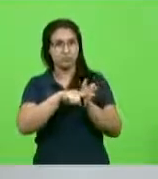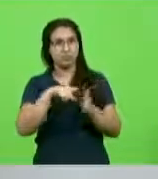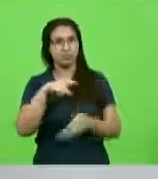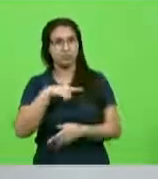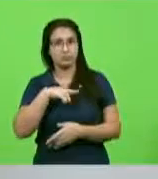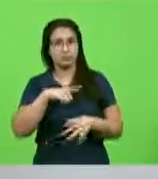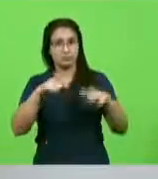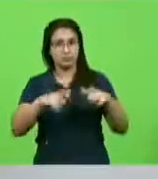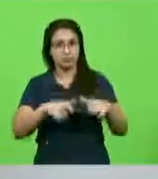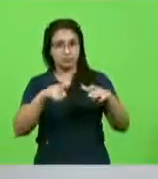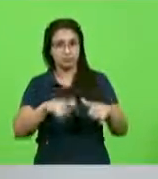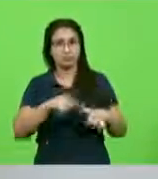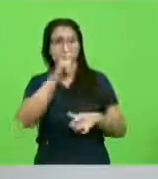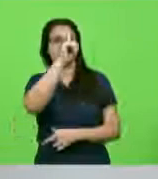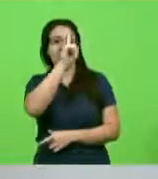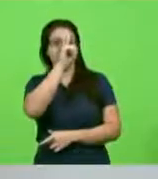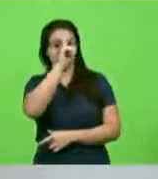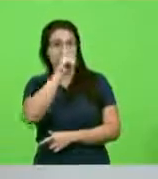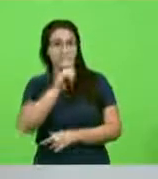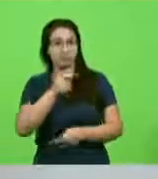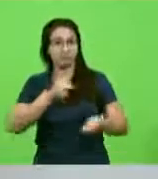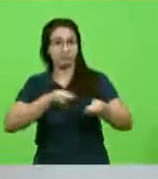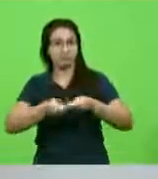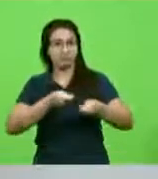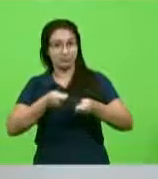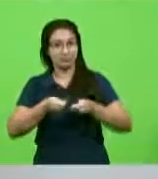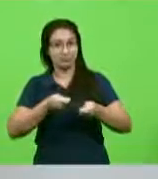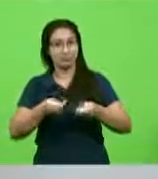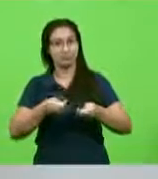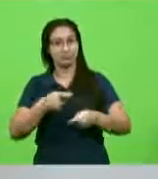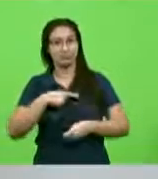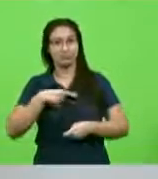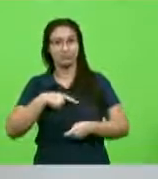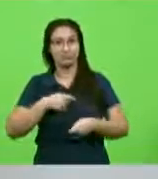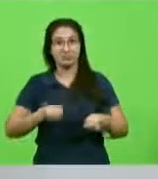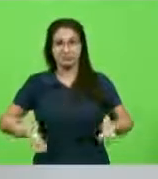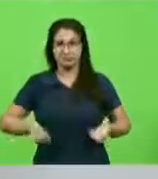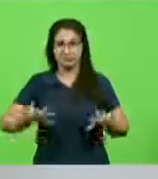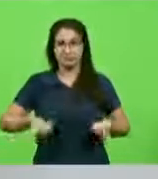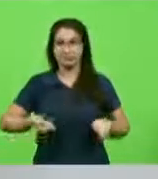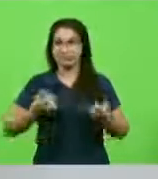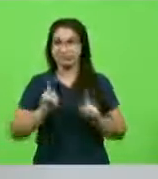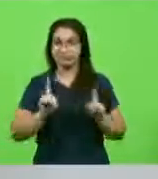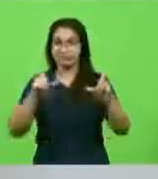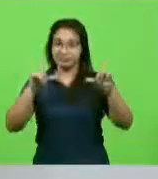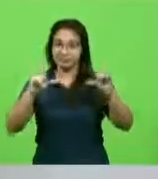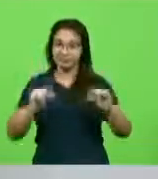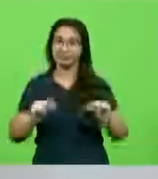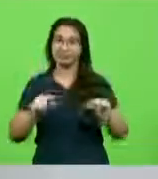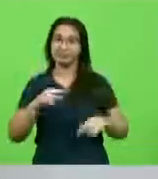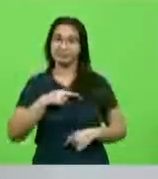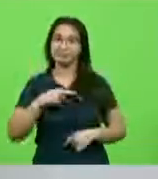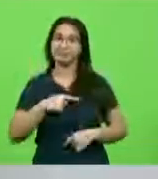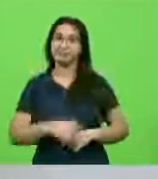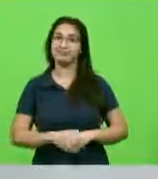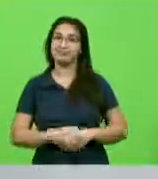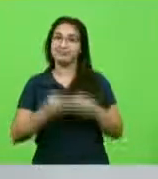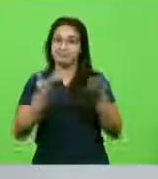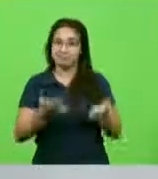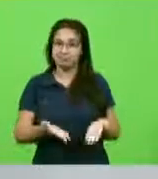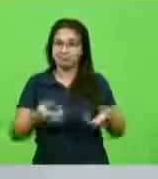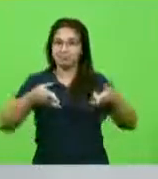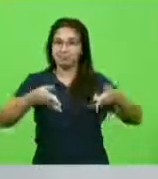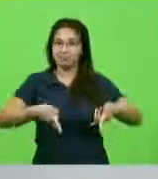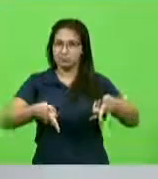numa unidade hospitalar que gera economia. Não só para o hospital, mas, muitas vezes, esses leitos